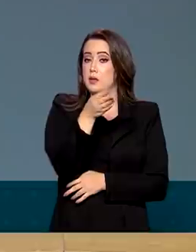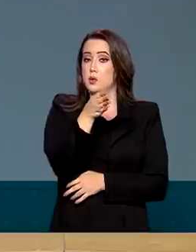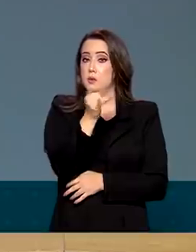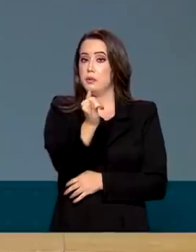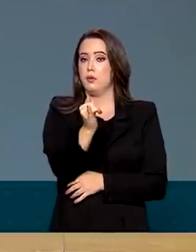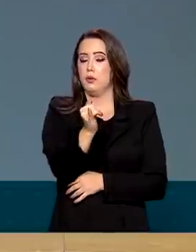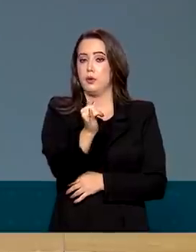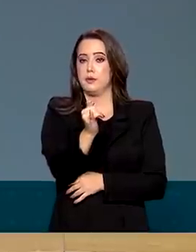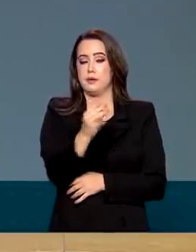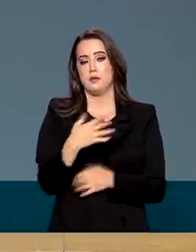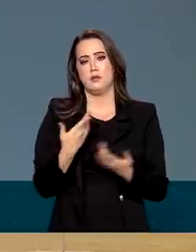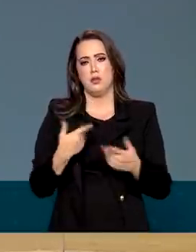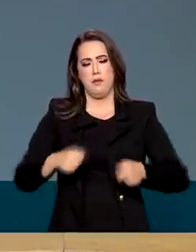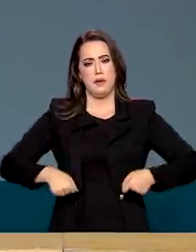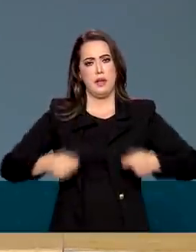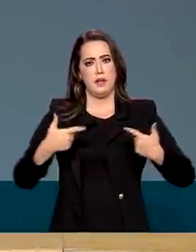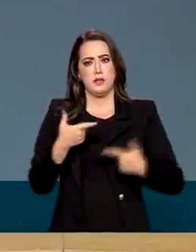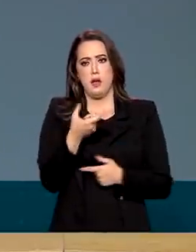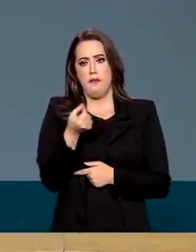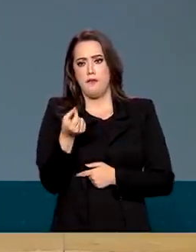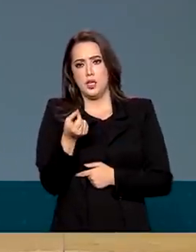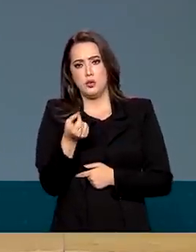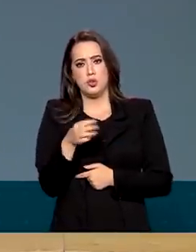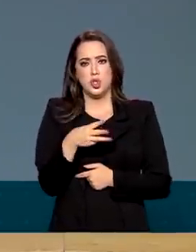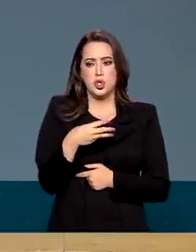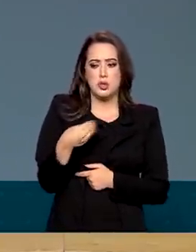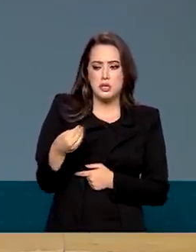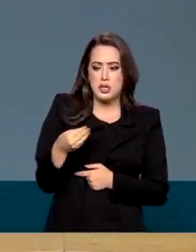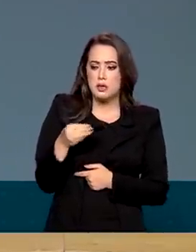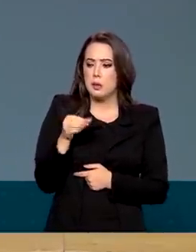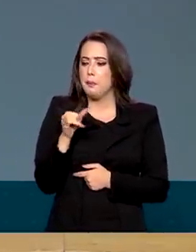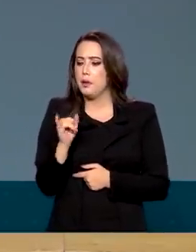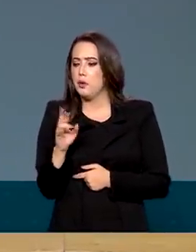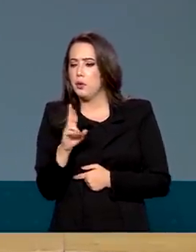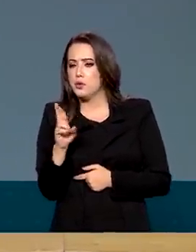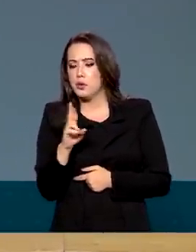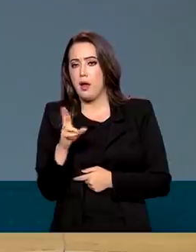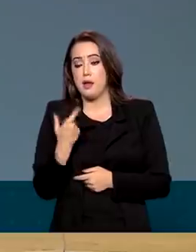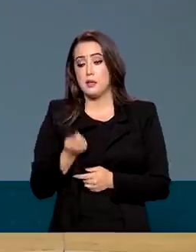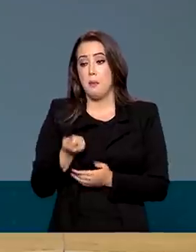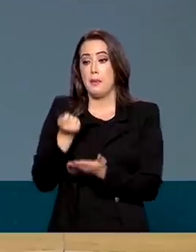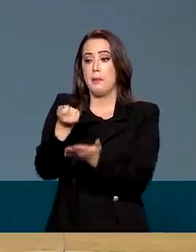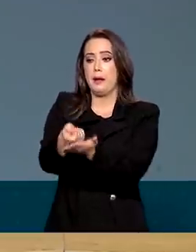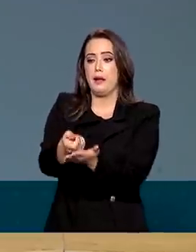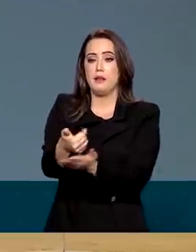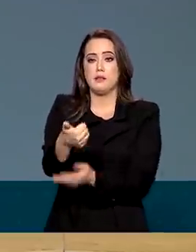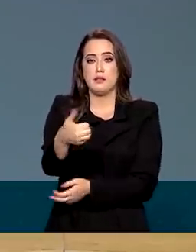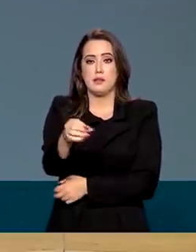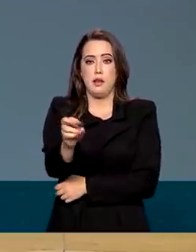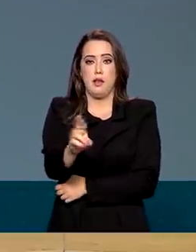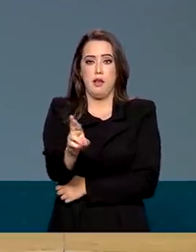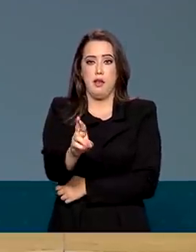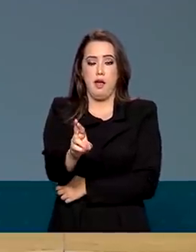Então, você gastar 20 ou 30 bilhões para dar 100 reais a mais para a população mais frágil,